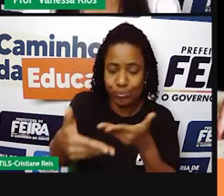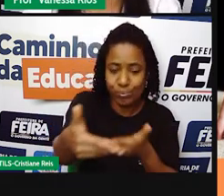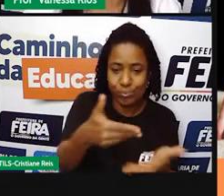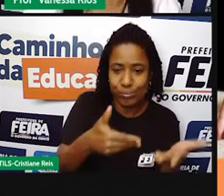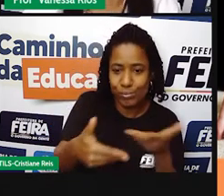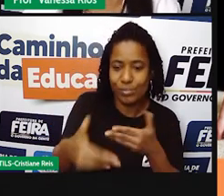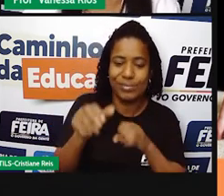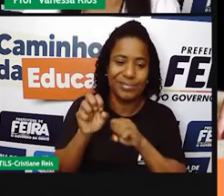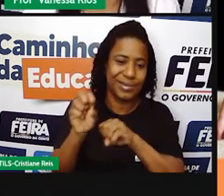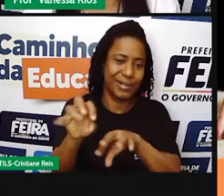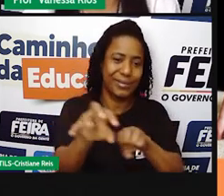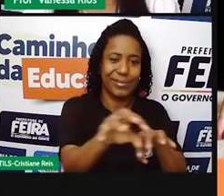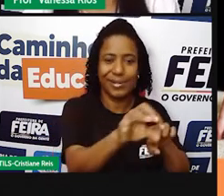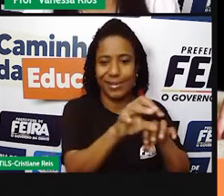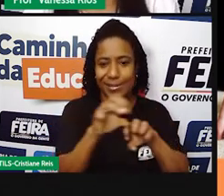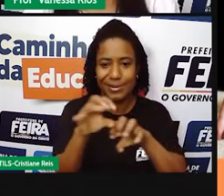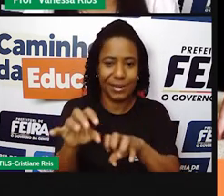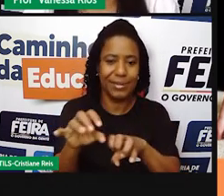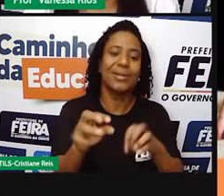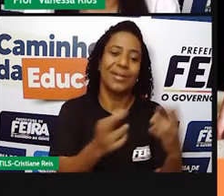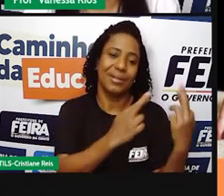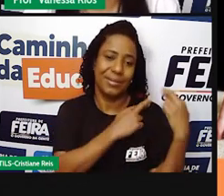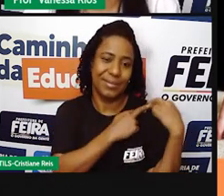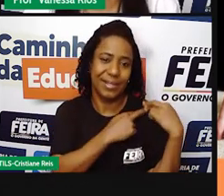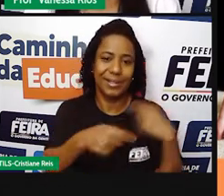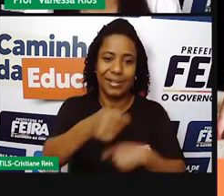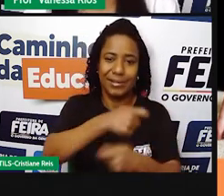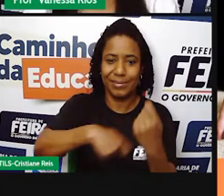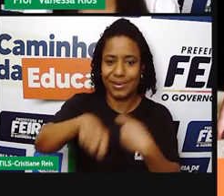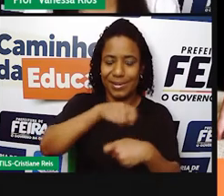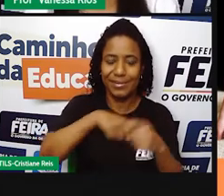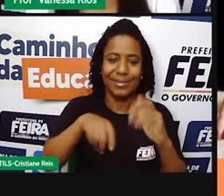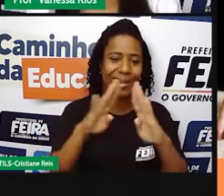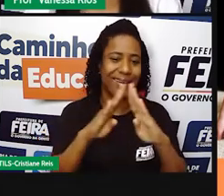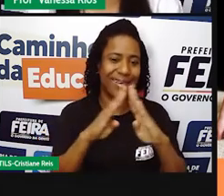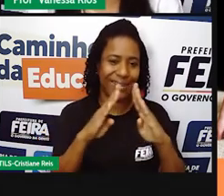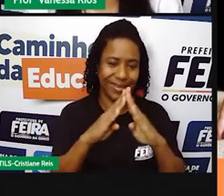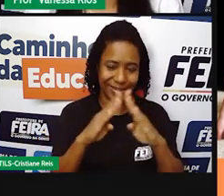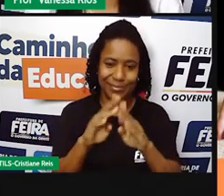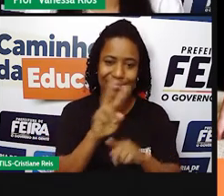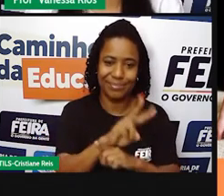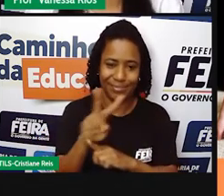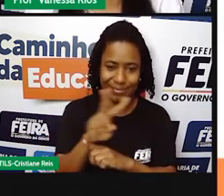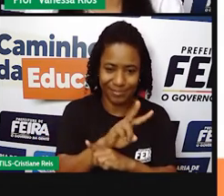educação dos filhos e também à administração do lar da casa.